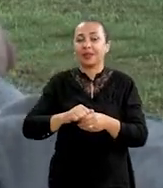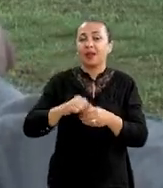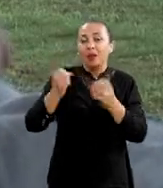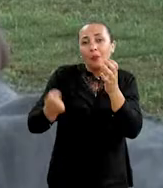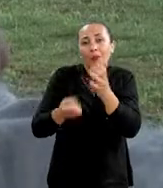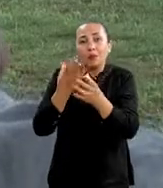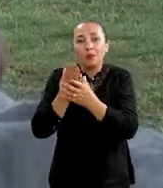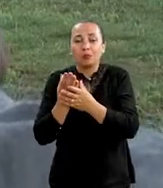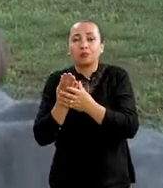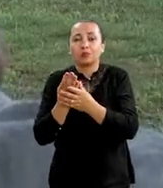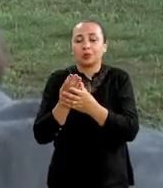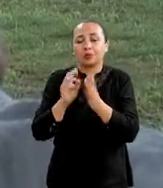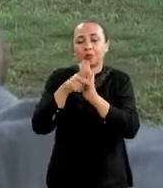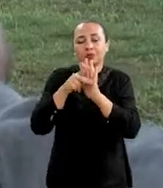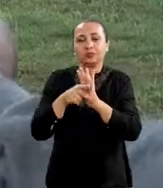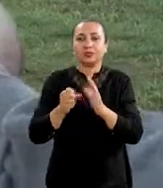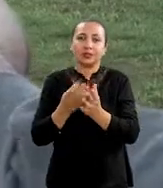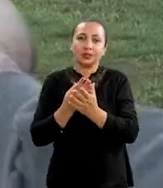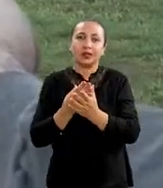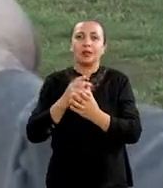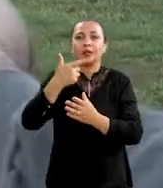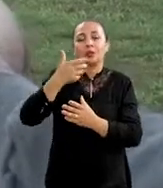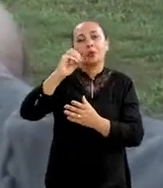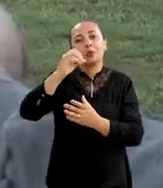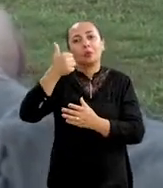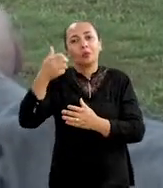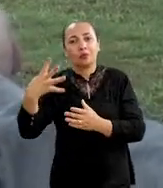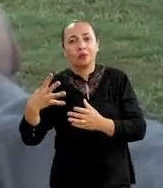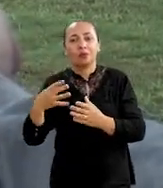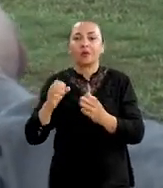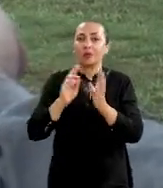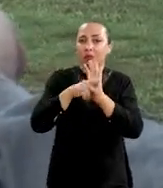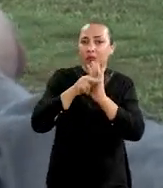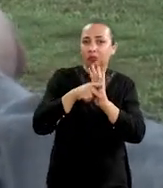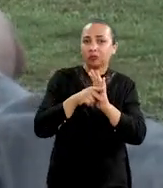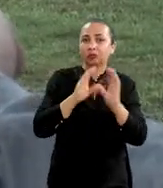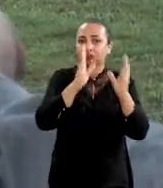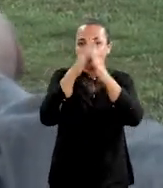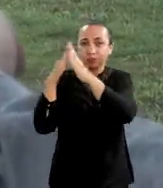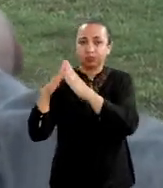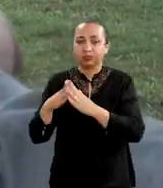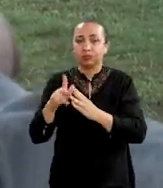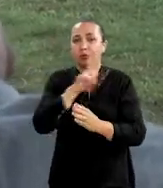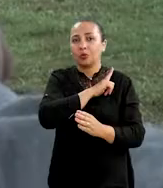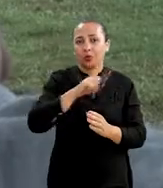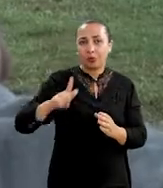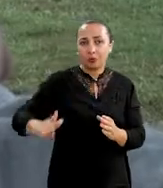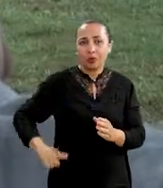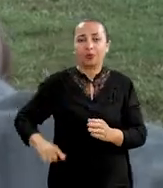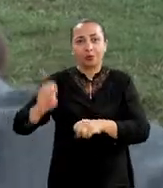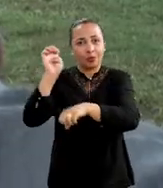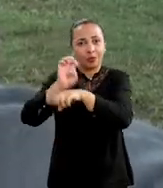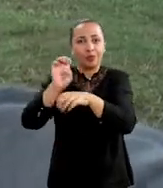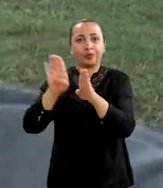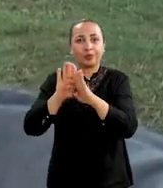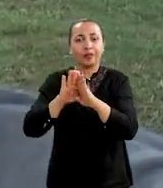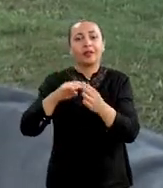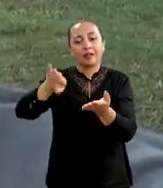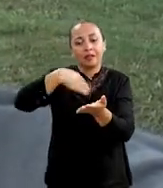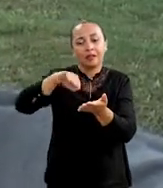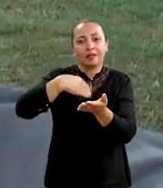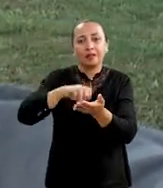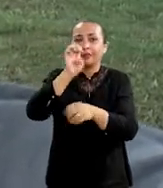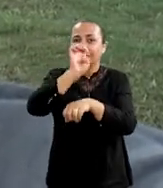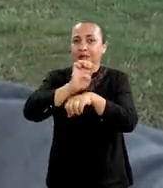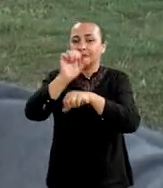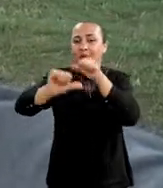nasceu em 2014, através do programa habitacional ligado à CEAP, do Governo do Estado, e também à Secretaria de